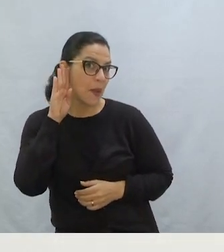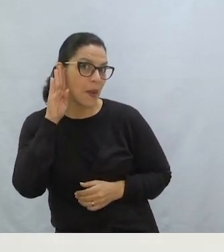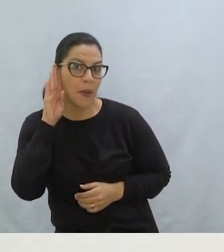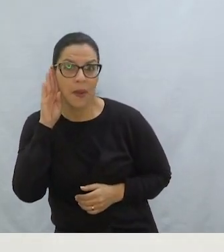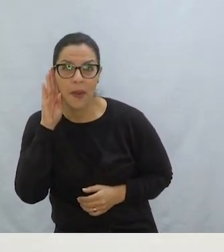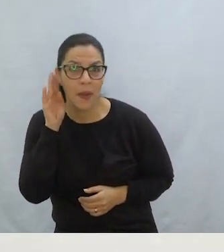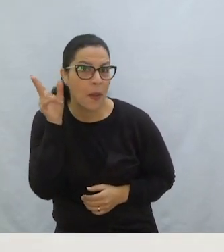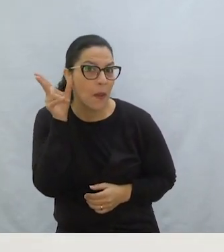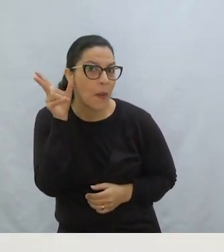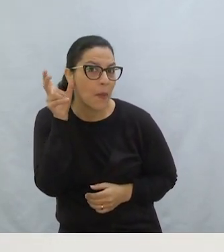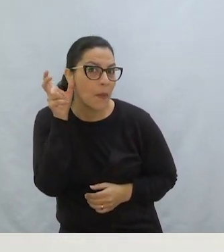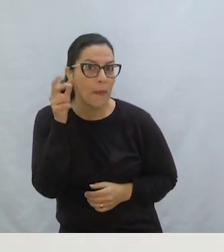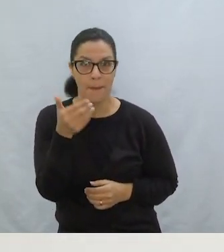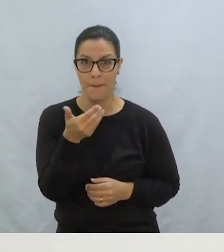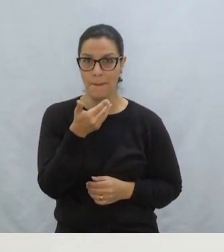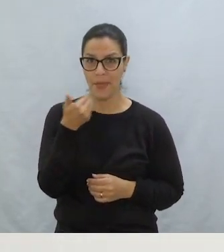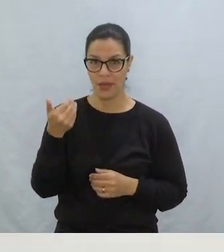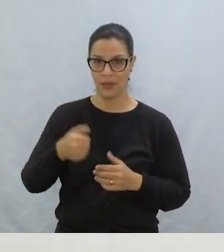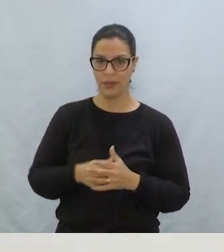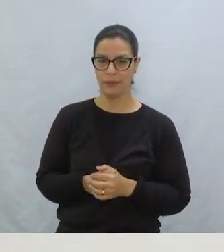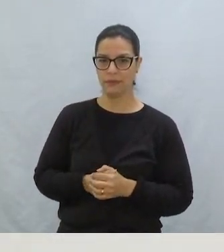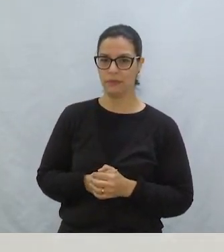Para escutar melhor